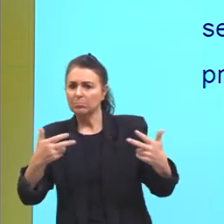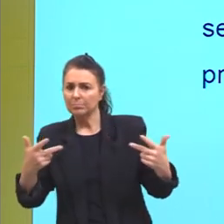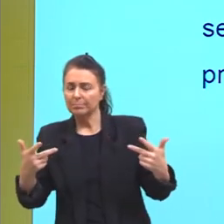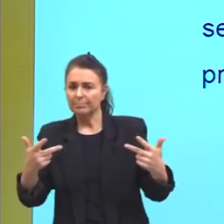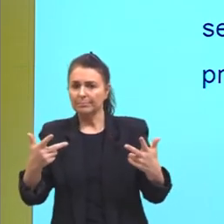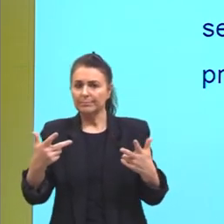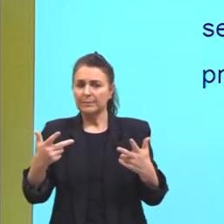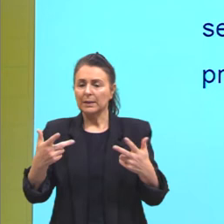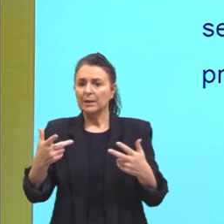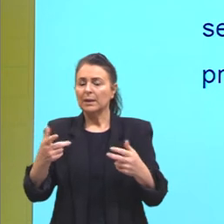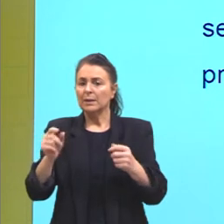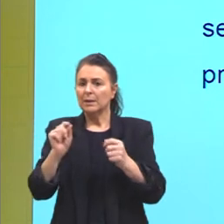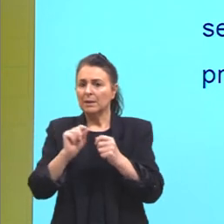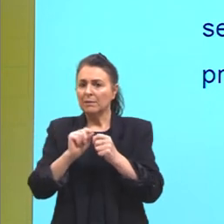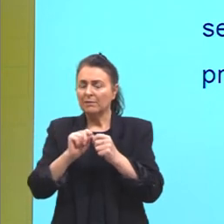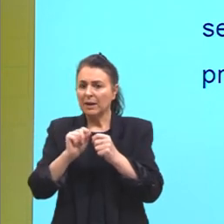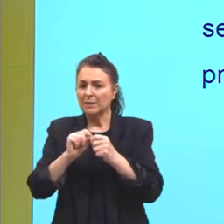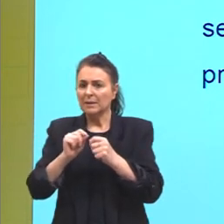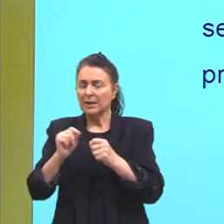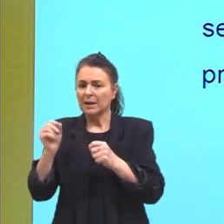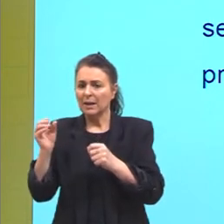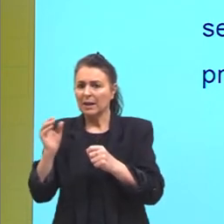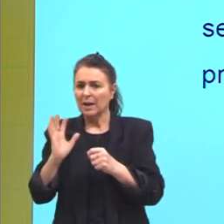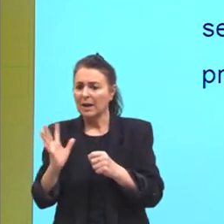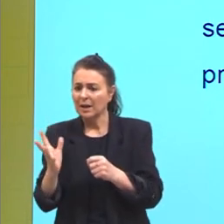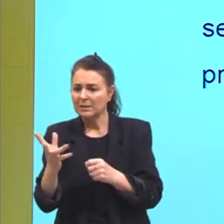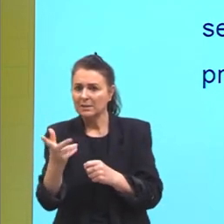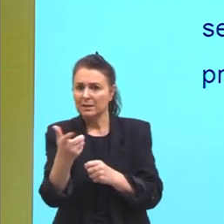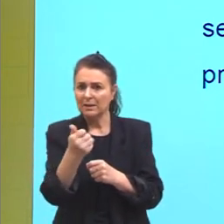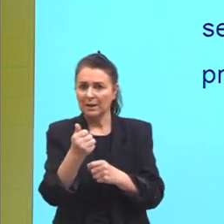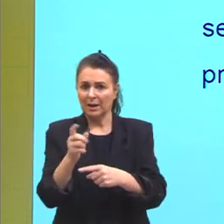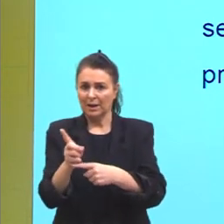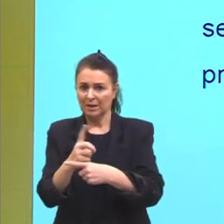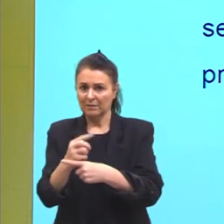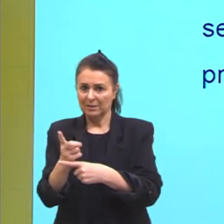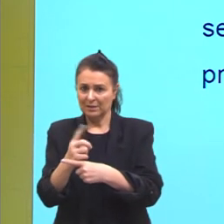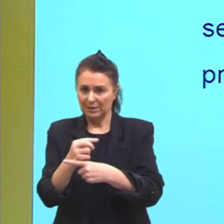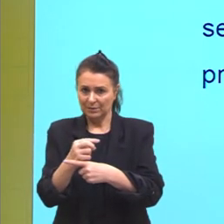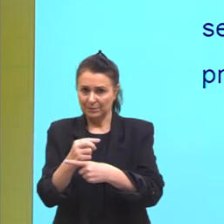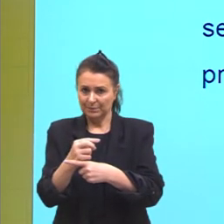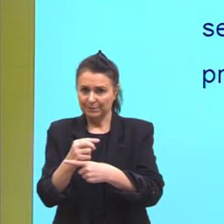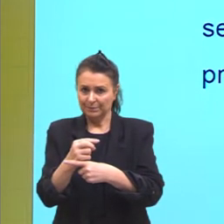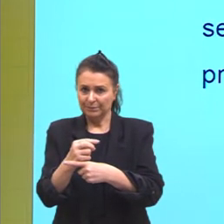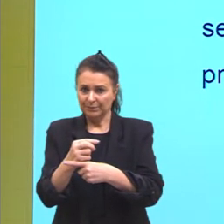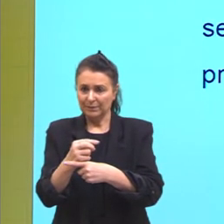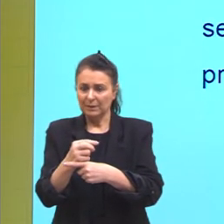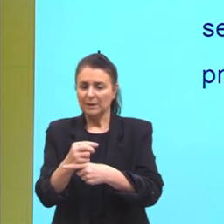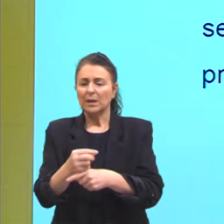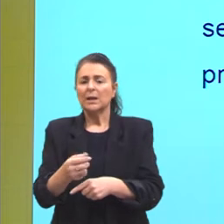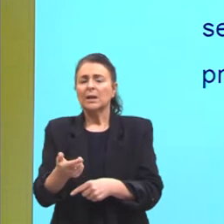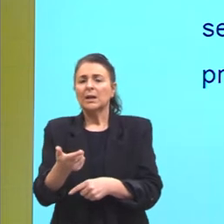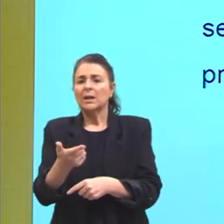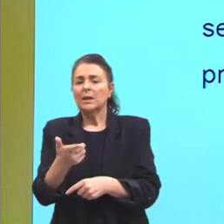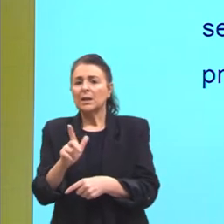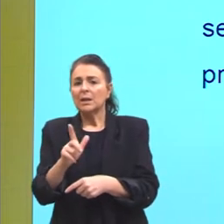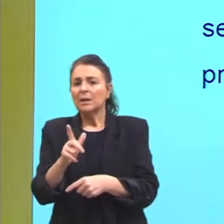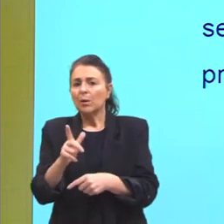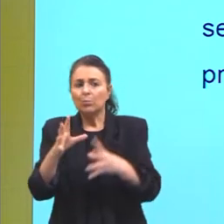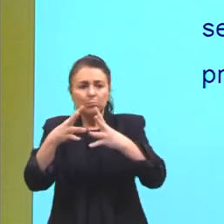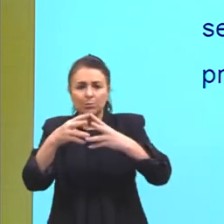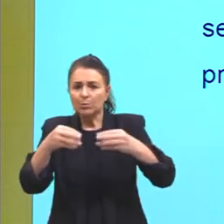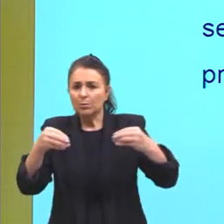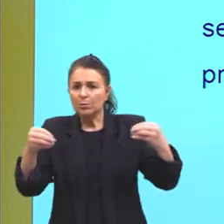capazes de acelerar a velocidade das reações sem ser consumidas.